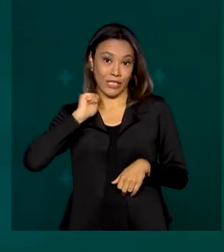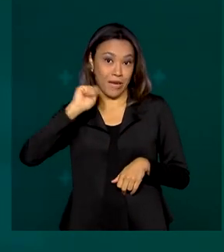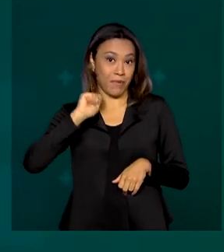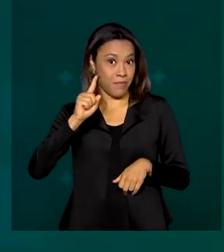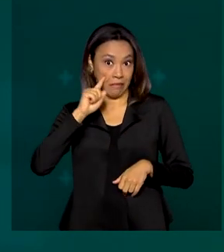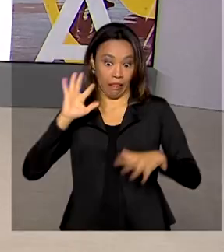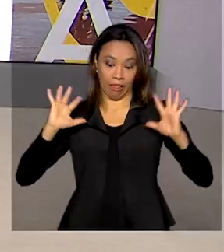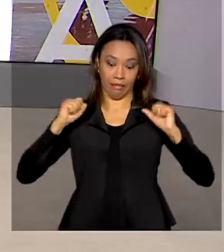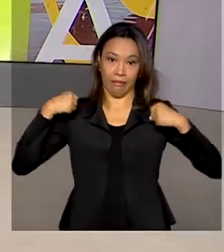não deixe pra cima da hora, viu?